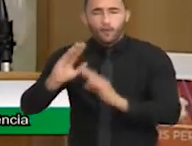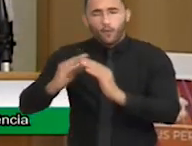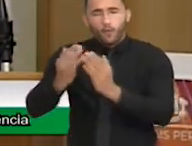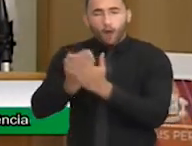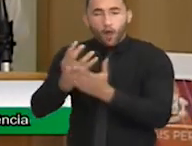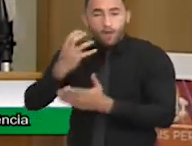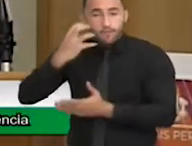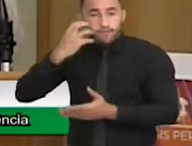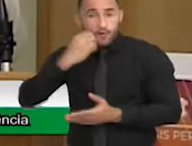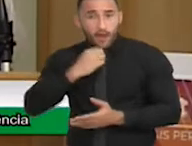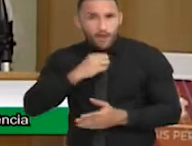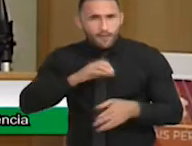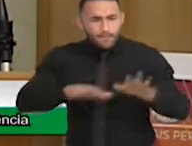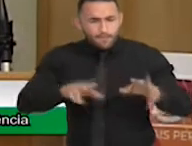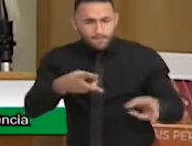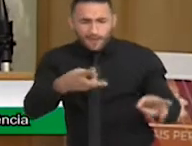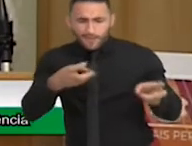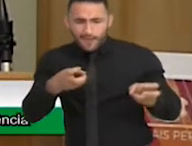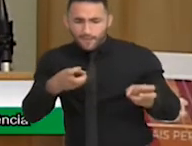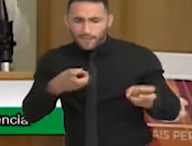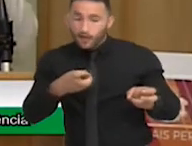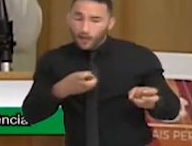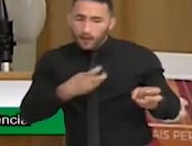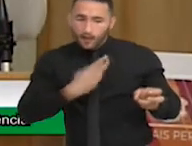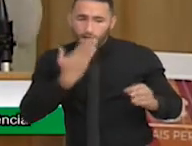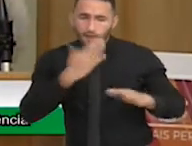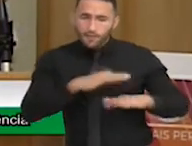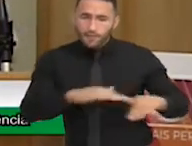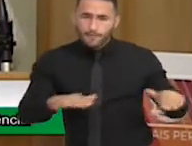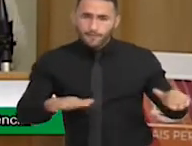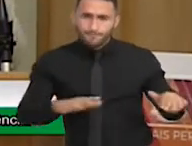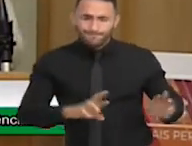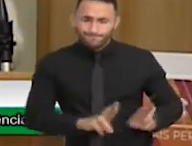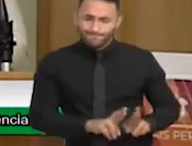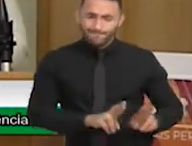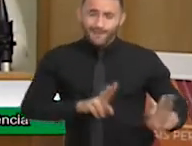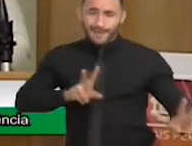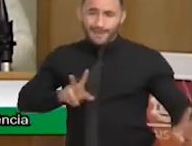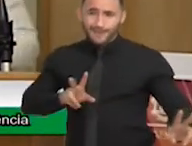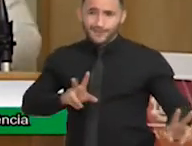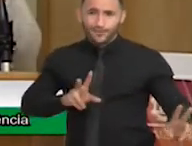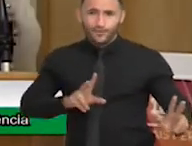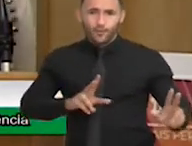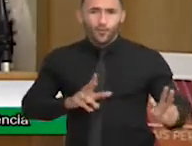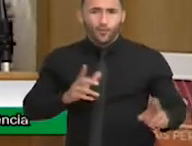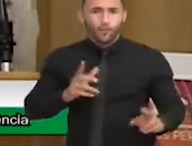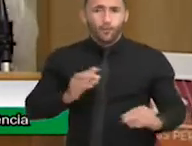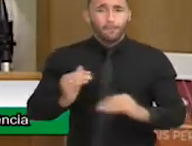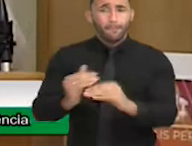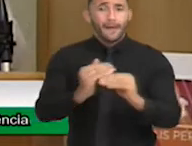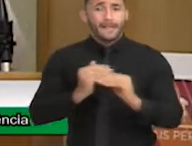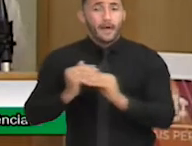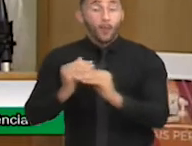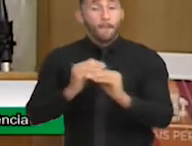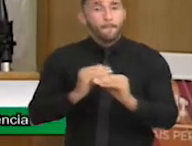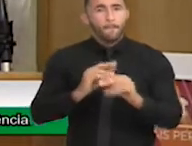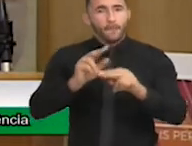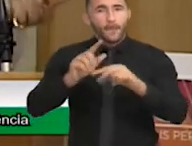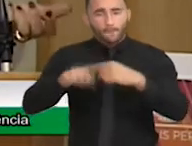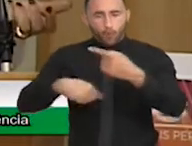não está dentro do padrão de desenvolvimento típico ou normal. Então, gente chama a família,